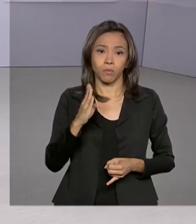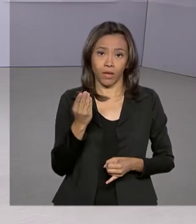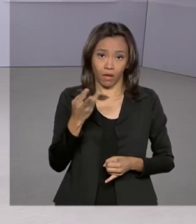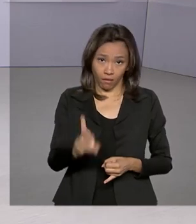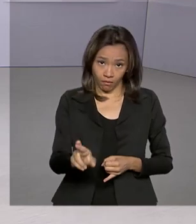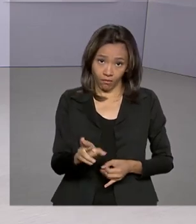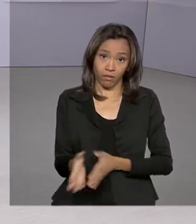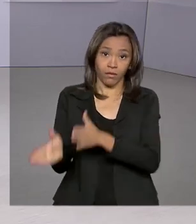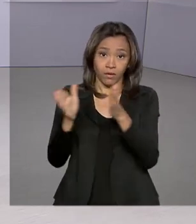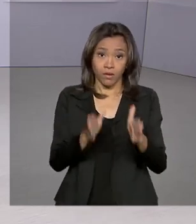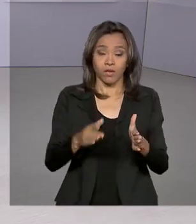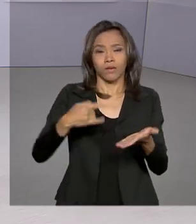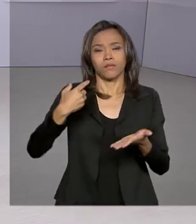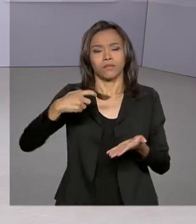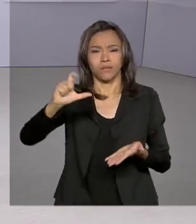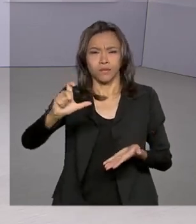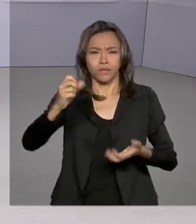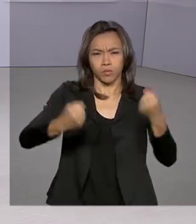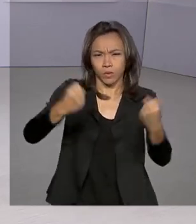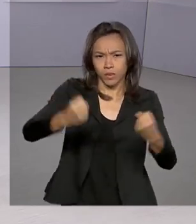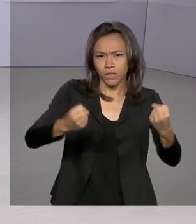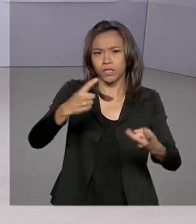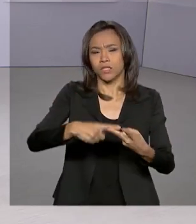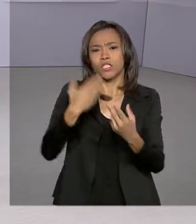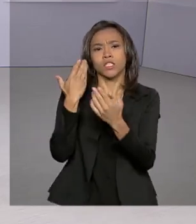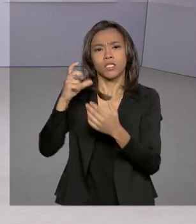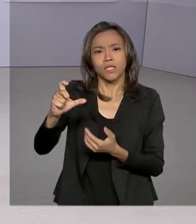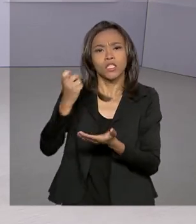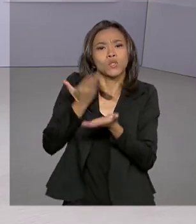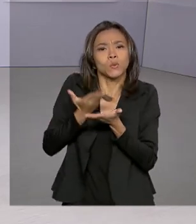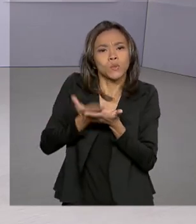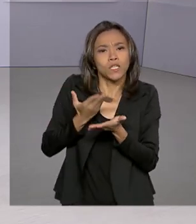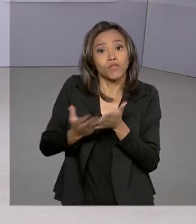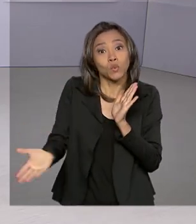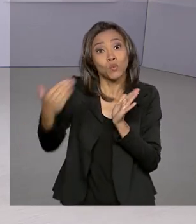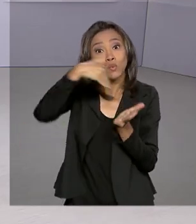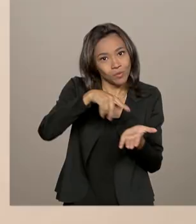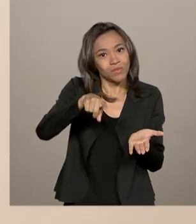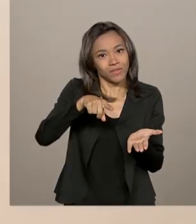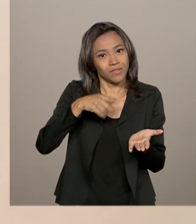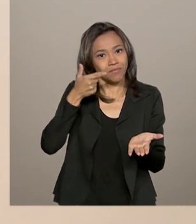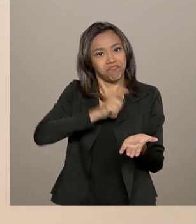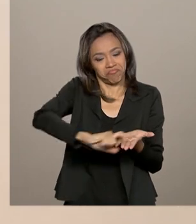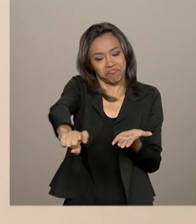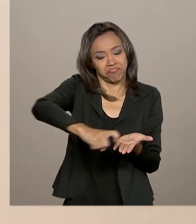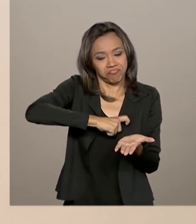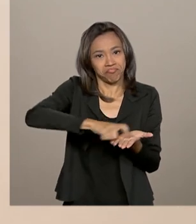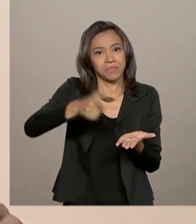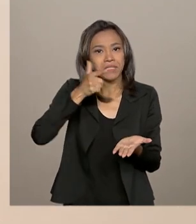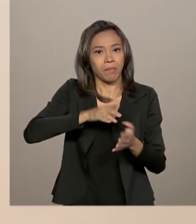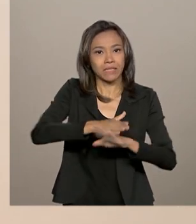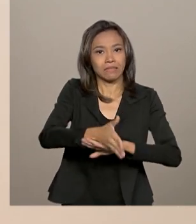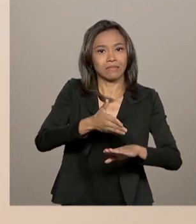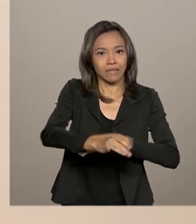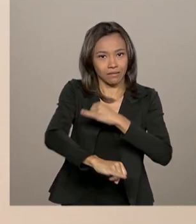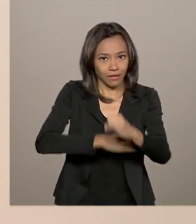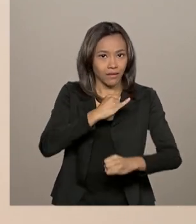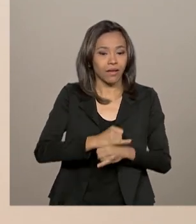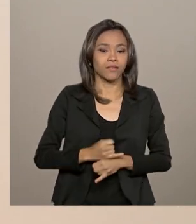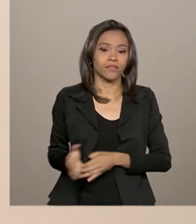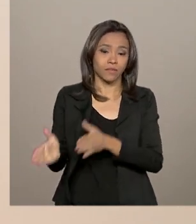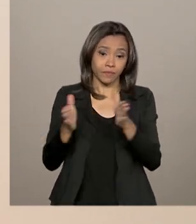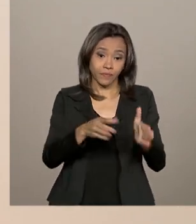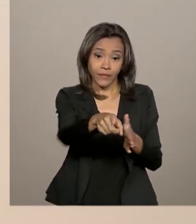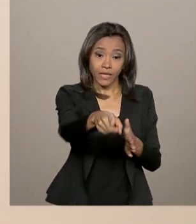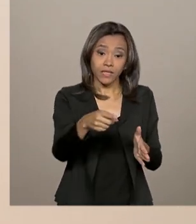carteira de motorista foram alguns dos últimos que passaram a ter acesso online. Esse analista de sistema